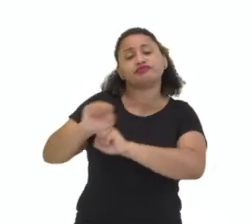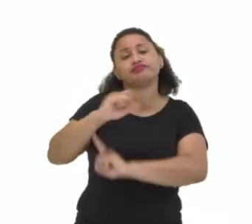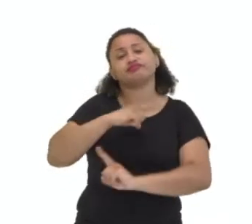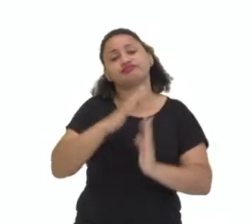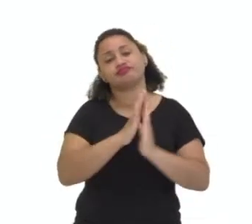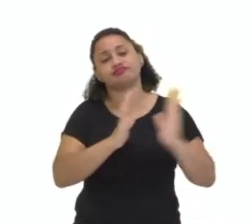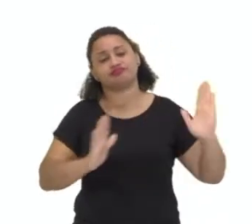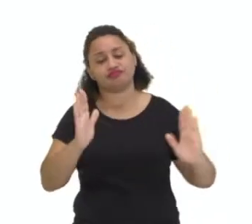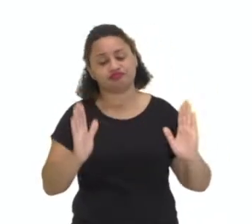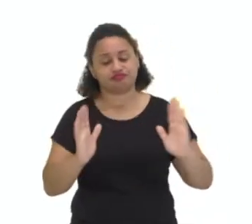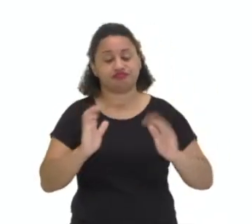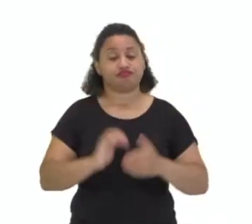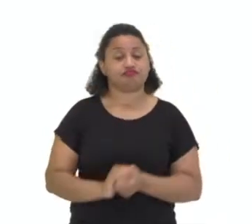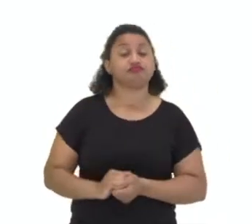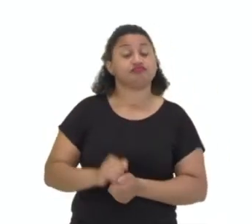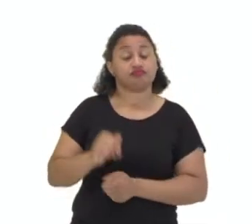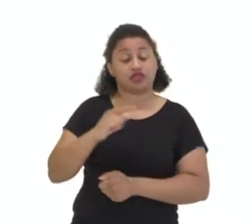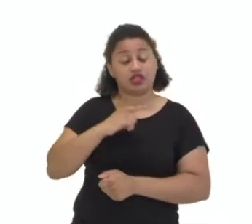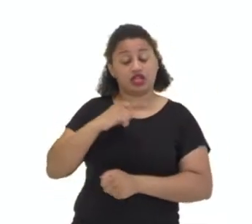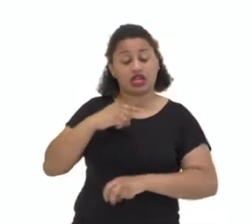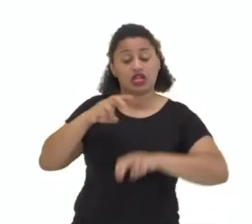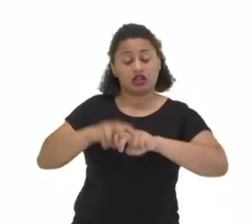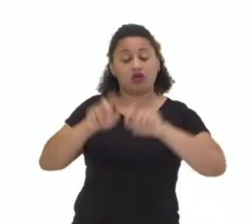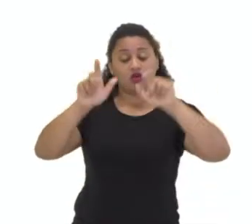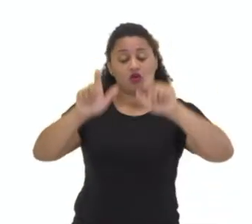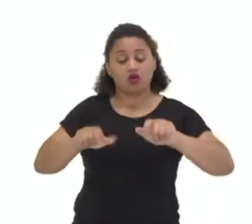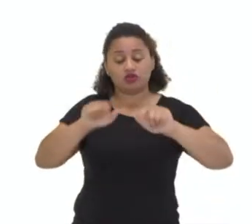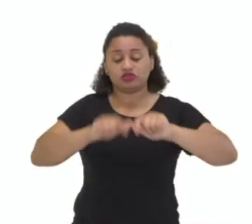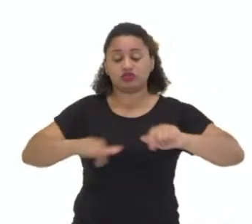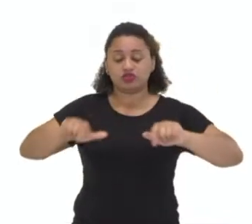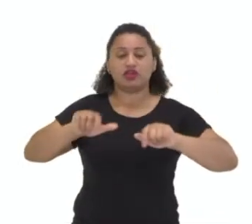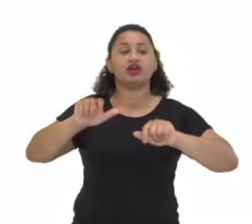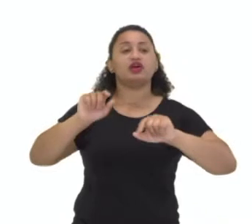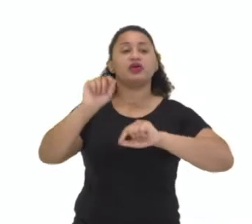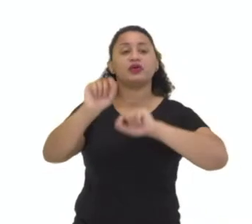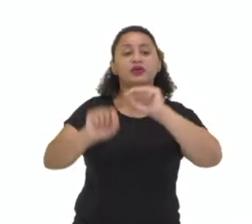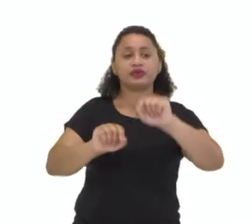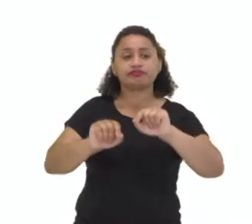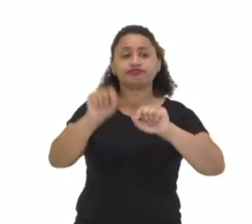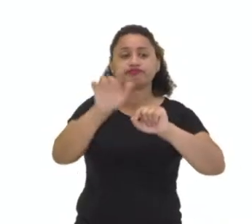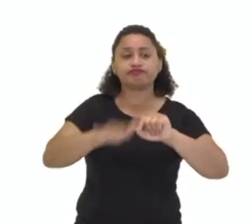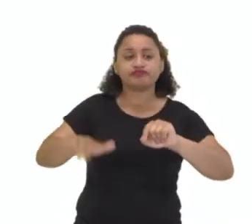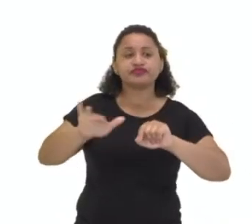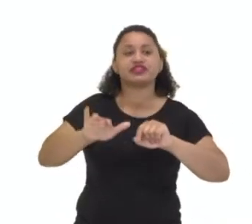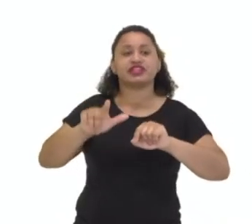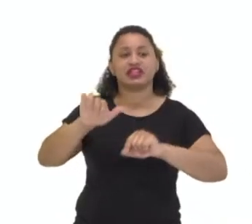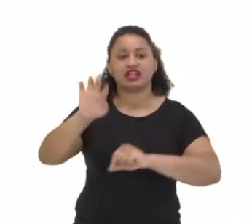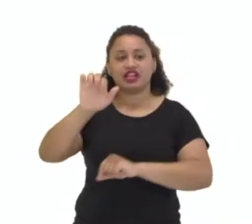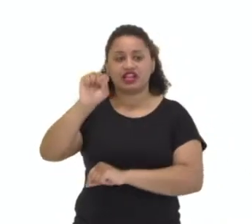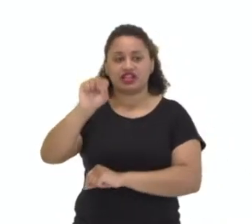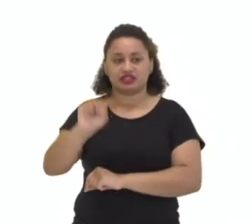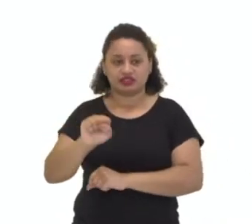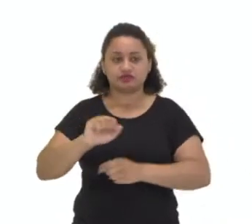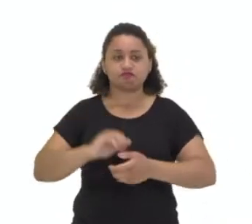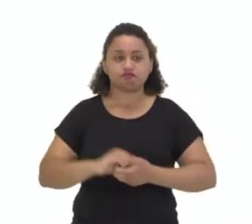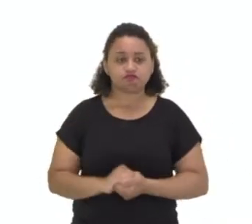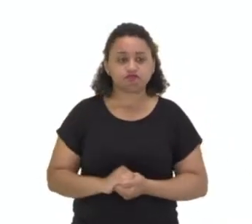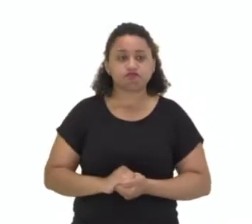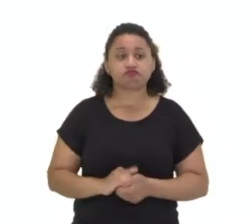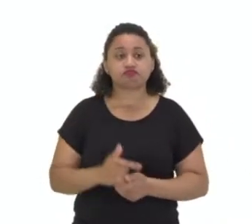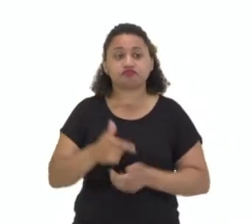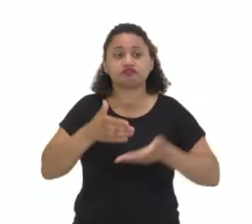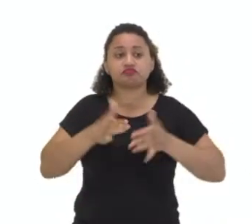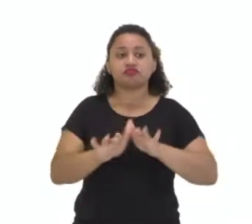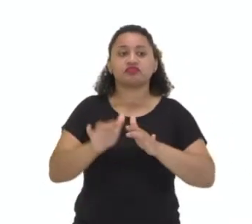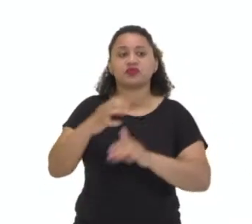patrono da cadeira 7 da Academia Brasileira de Letras. Nasceu na Bahia, em 1854, sua